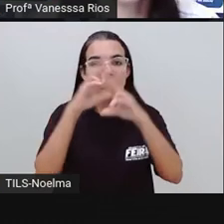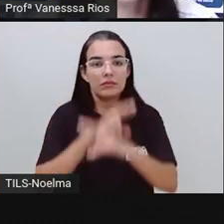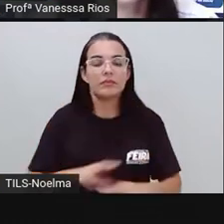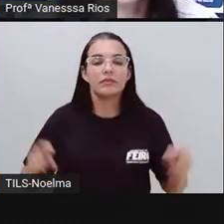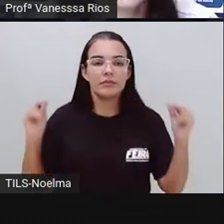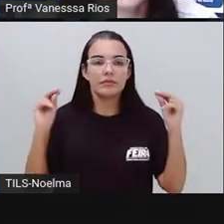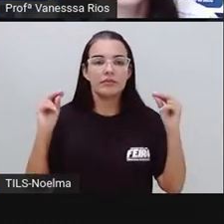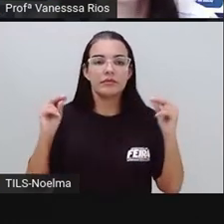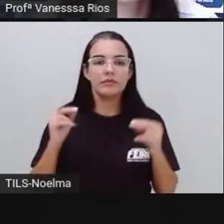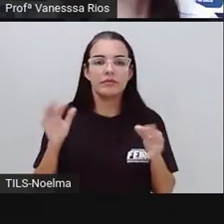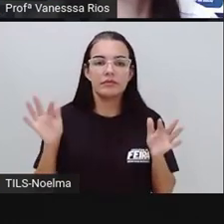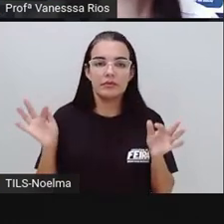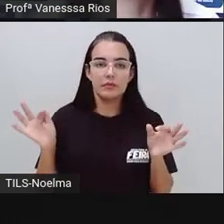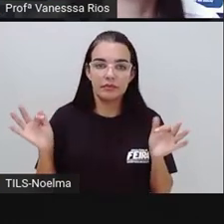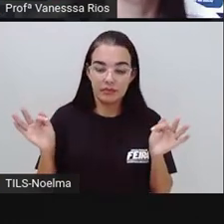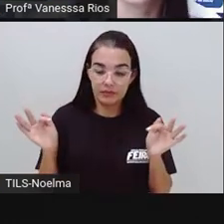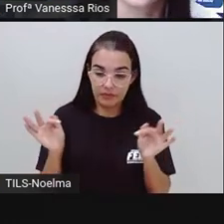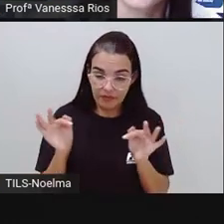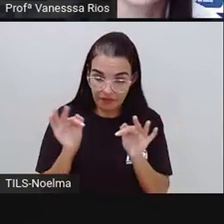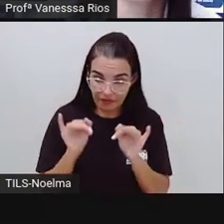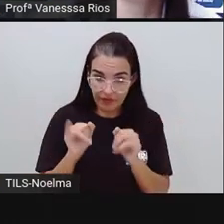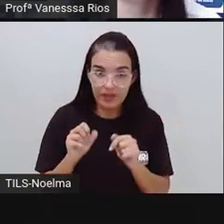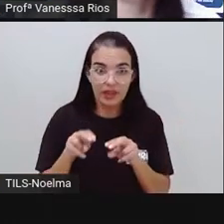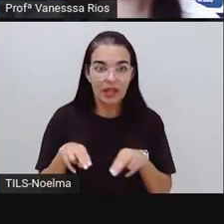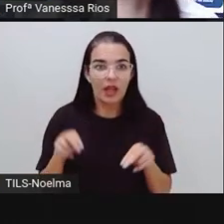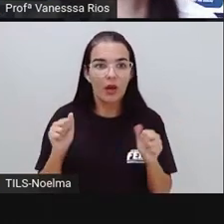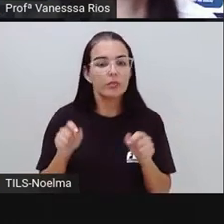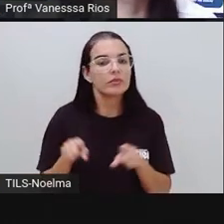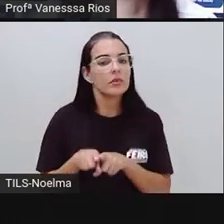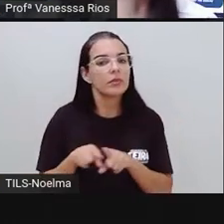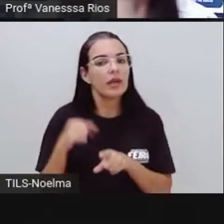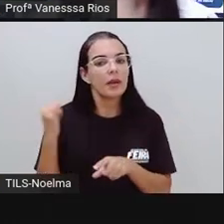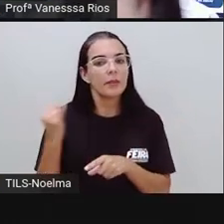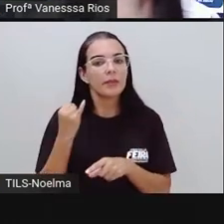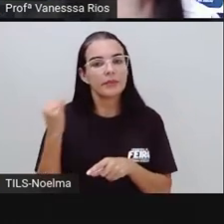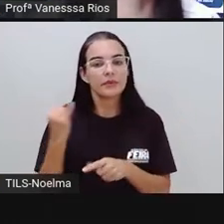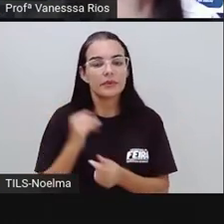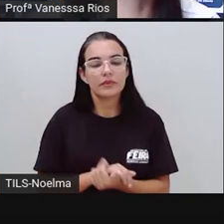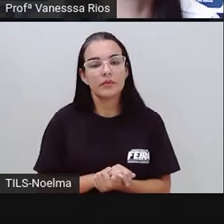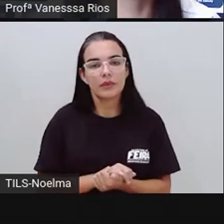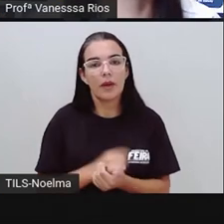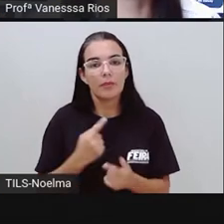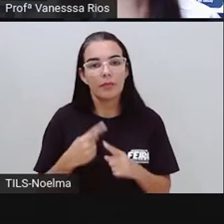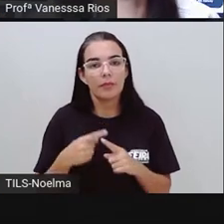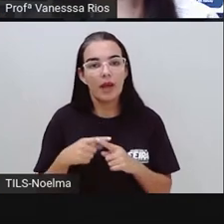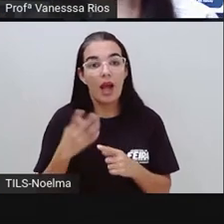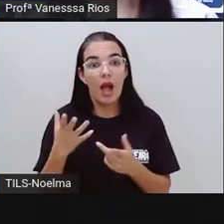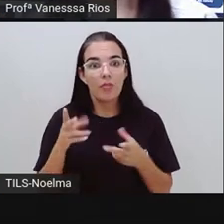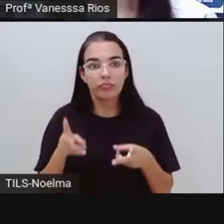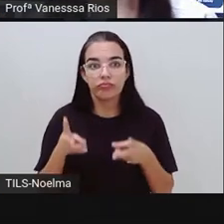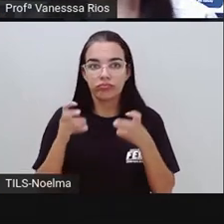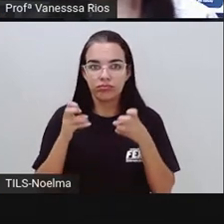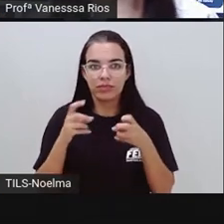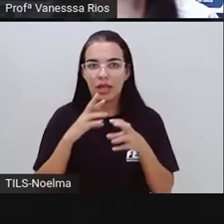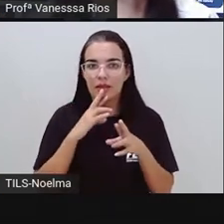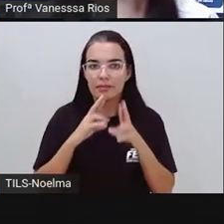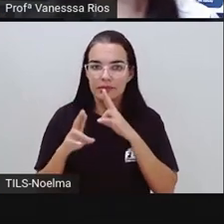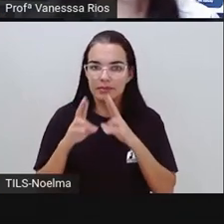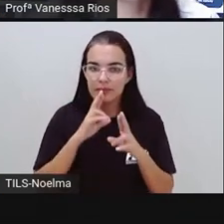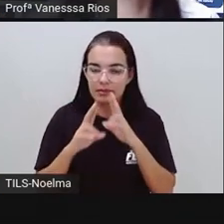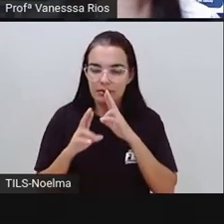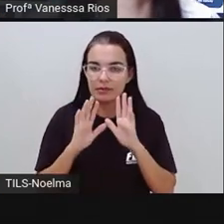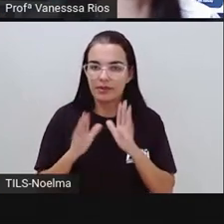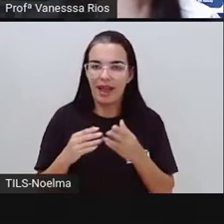é a parte final e tão importante quanto a inicial, que é a observação a partir das respostas